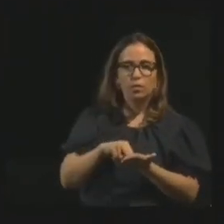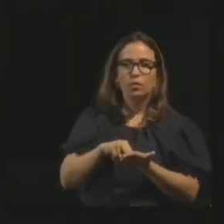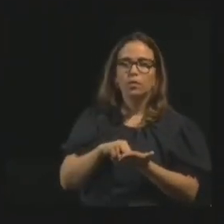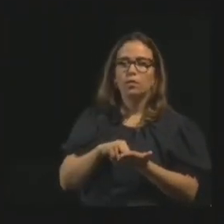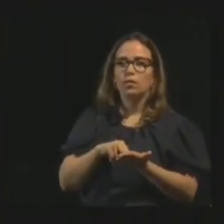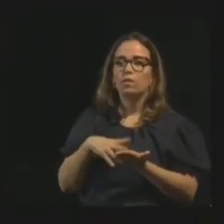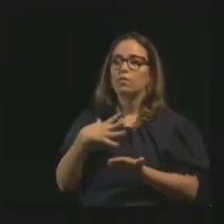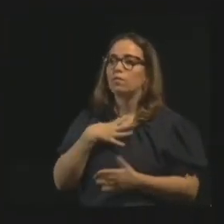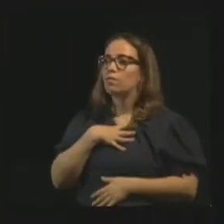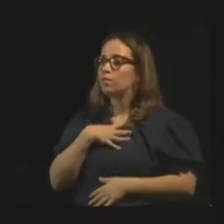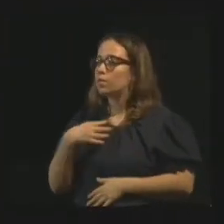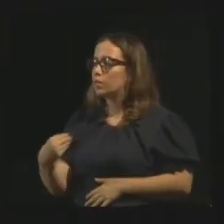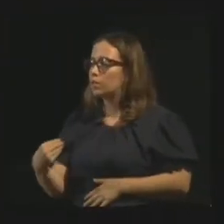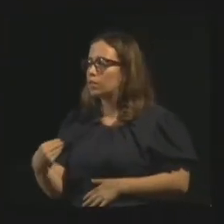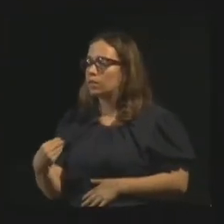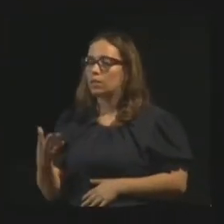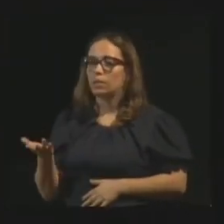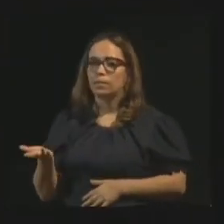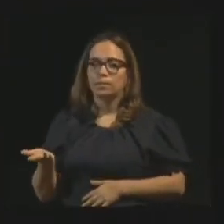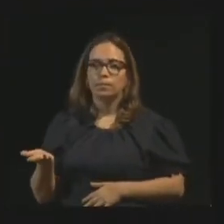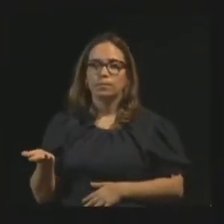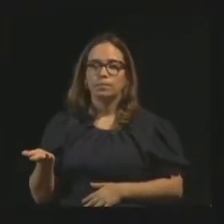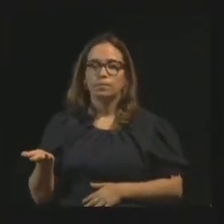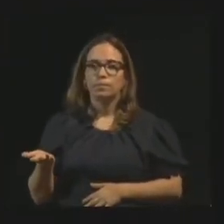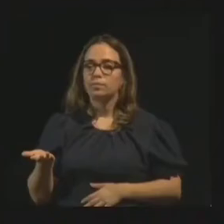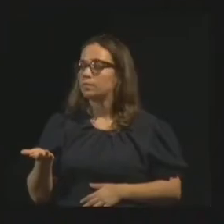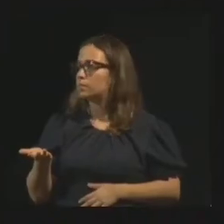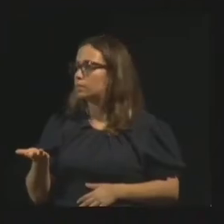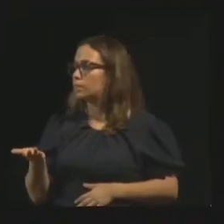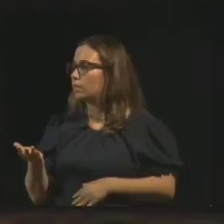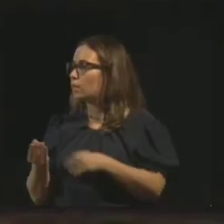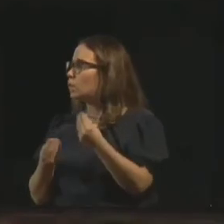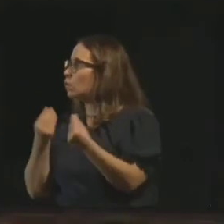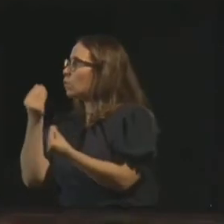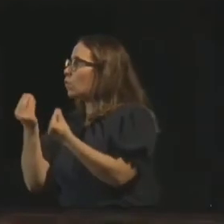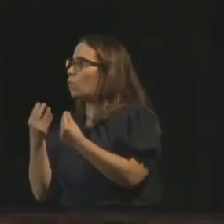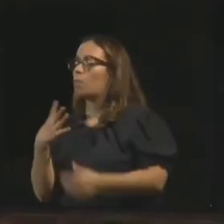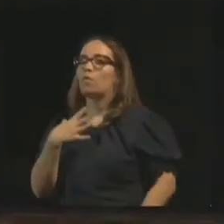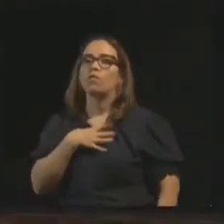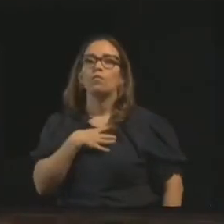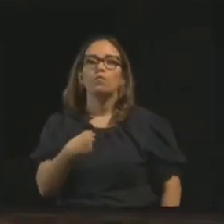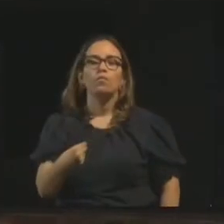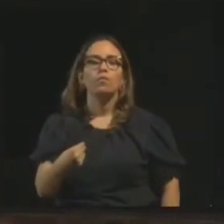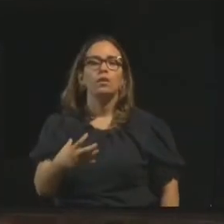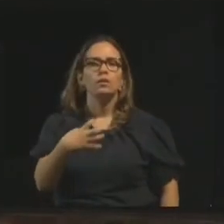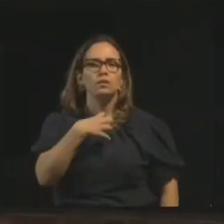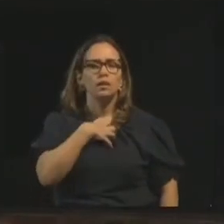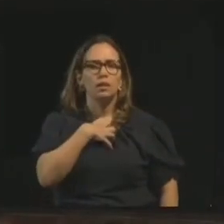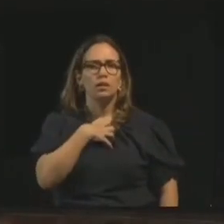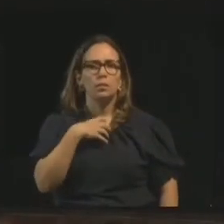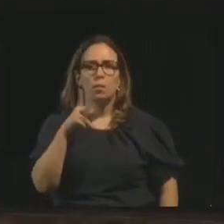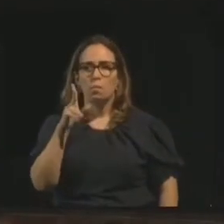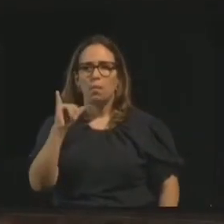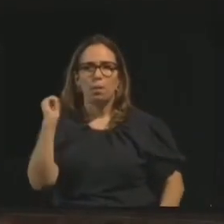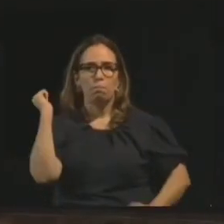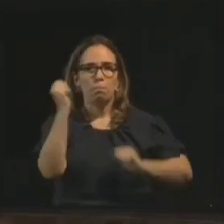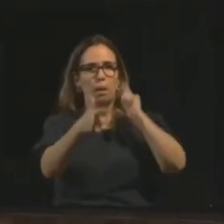à sua filha. como é que um filho se sente vendo o pai ser atacado assim?